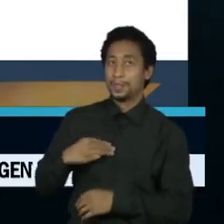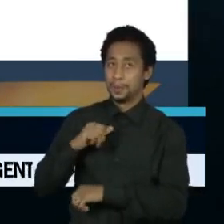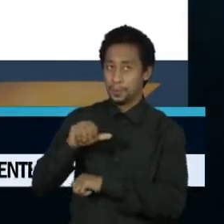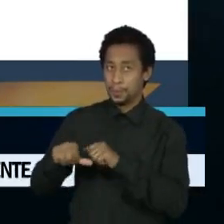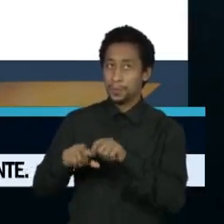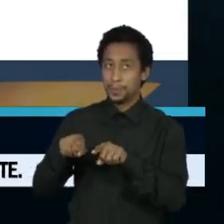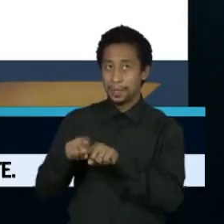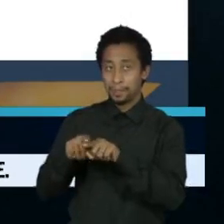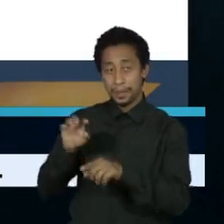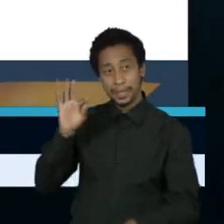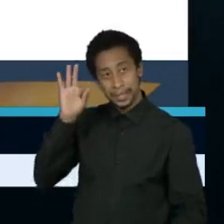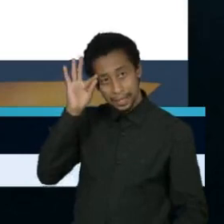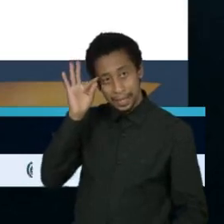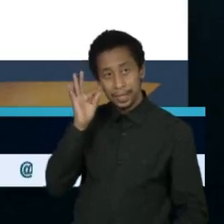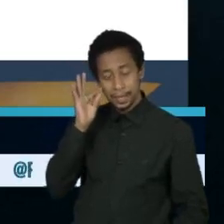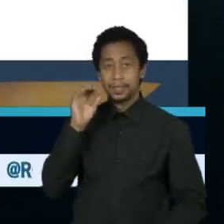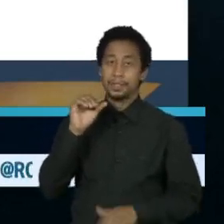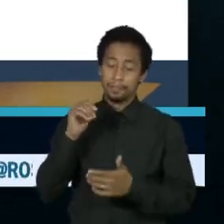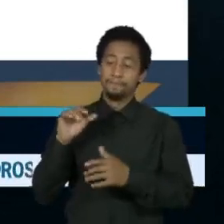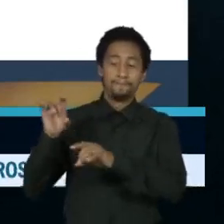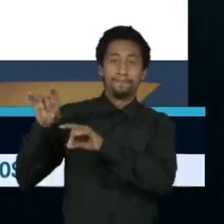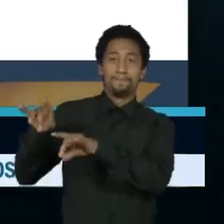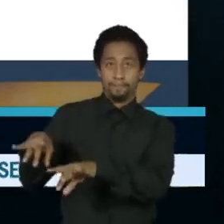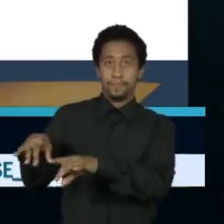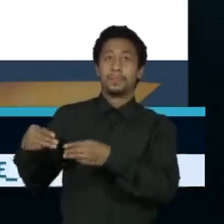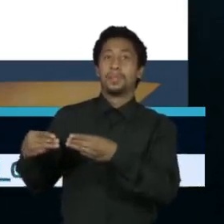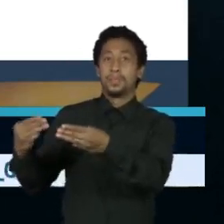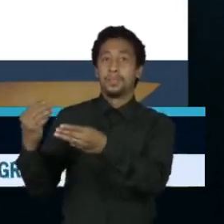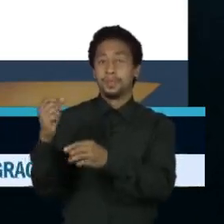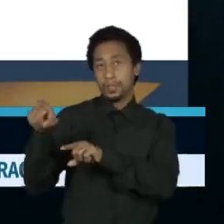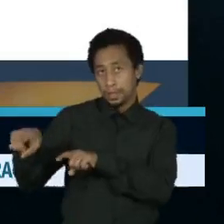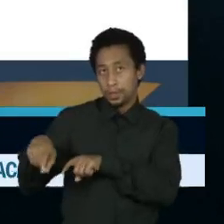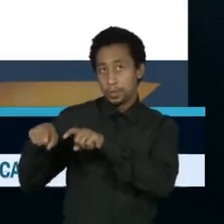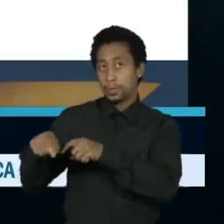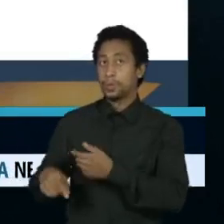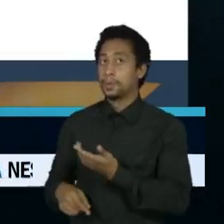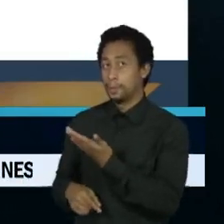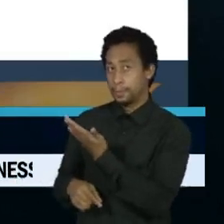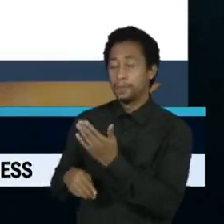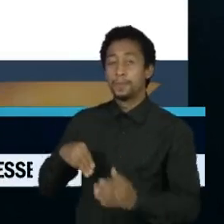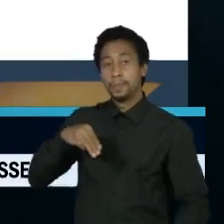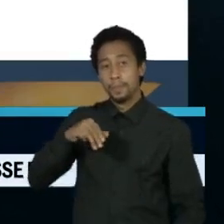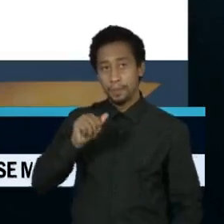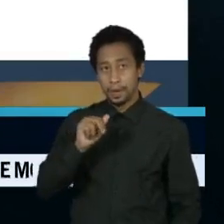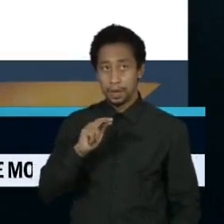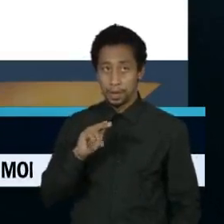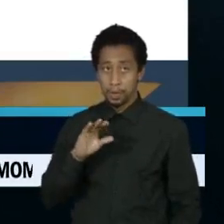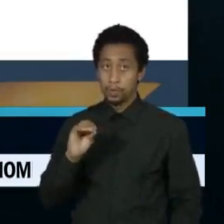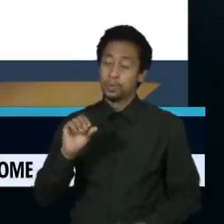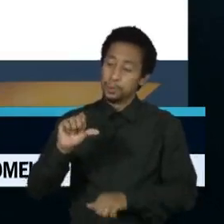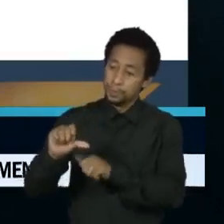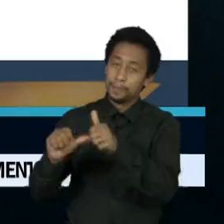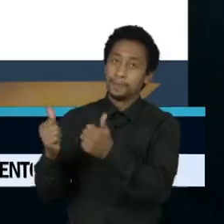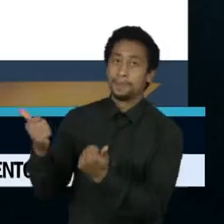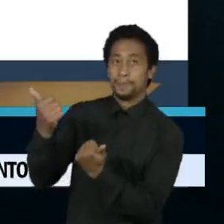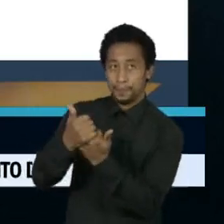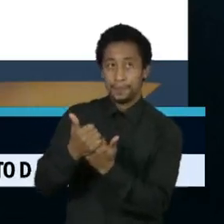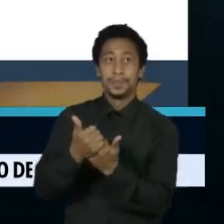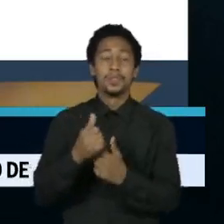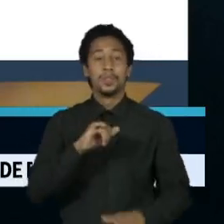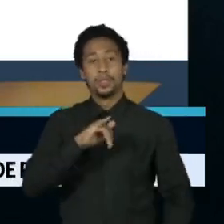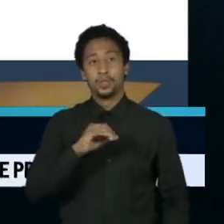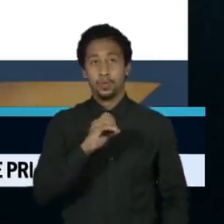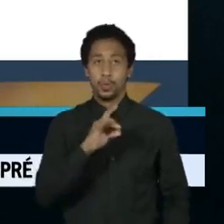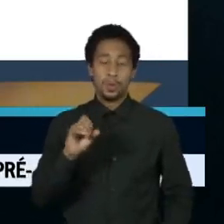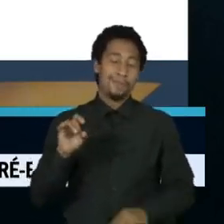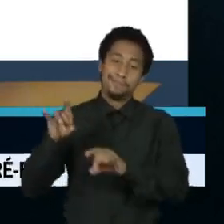Tereza Cristina sai da agricultura. No lugar dela, assume Marcos Montes Cordeiro. João Roma deixa o Ministério da Cidadania.